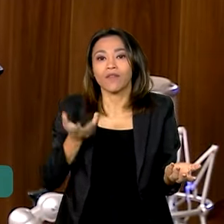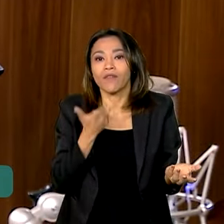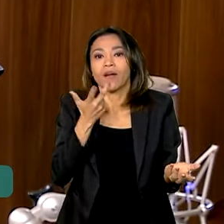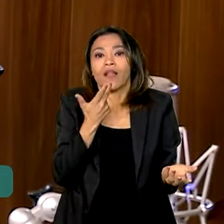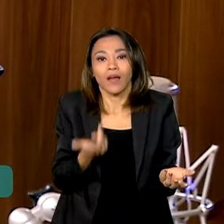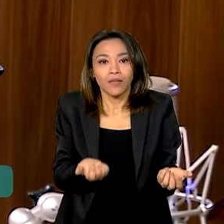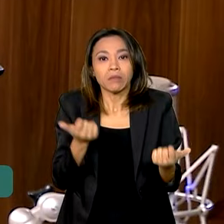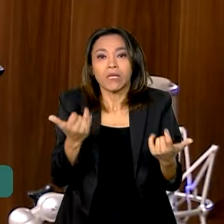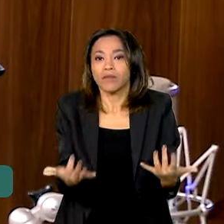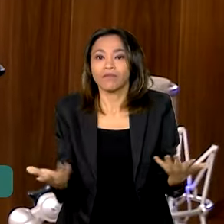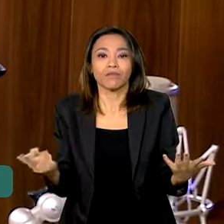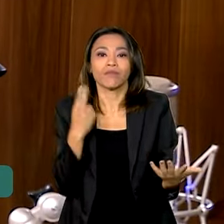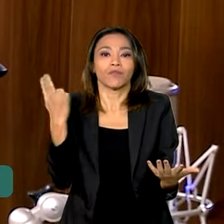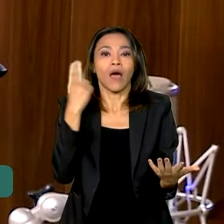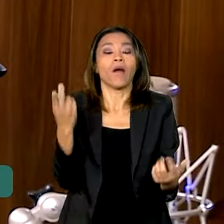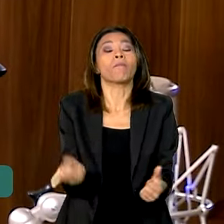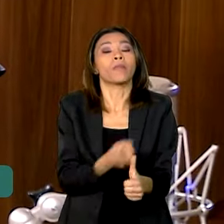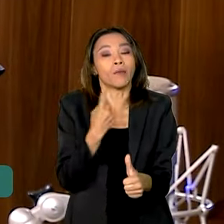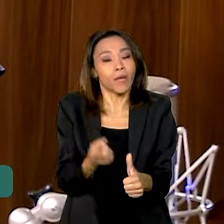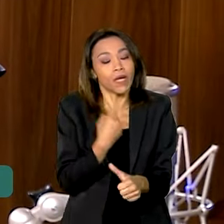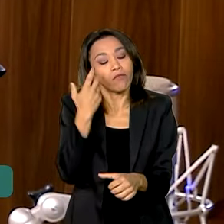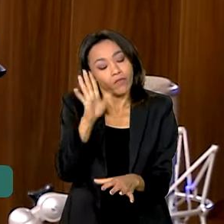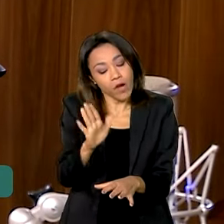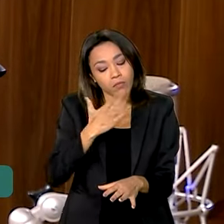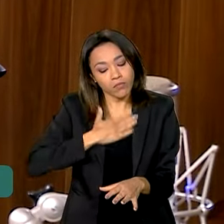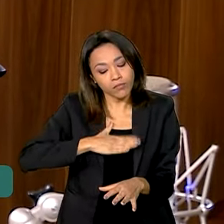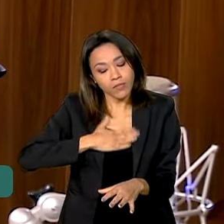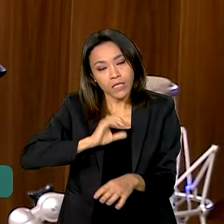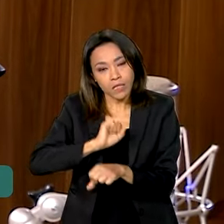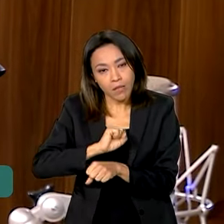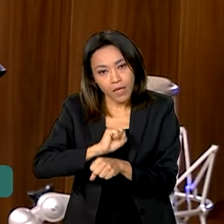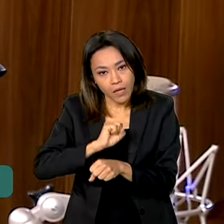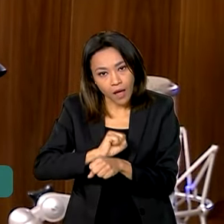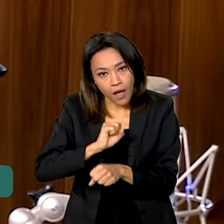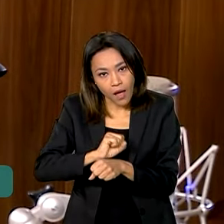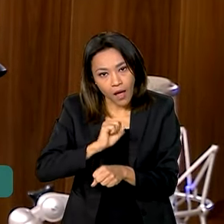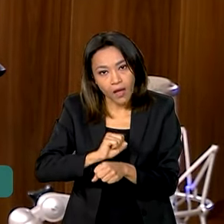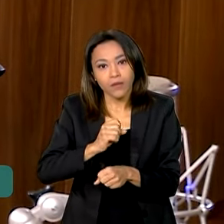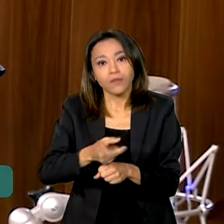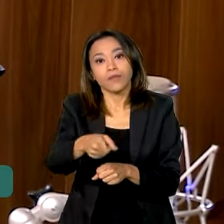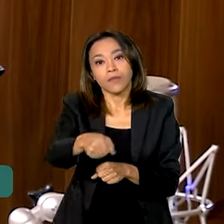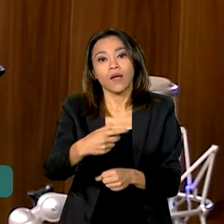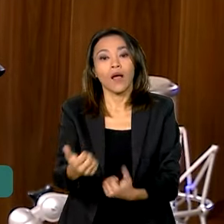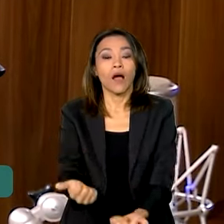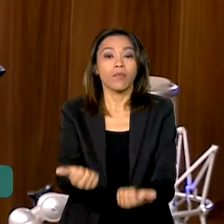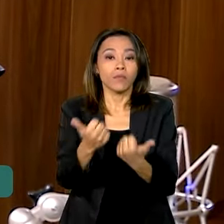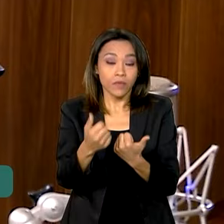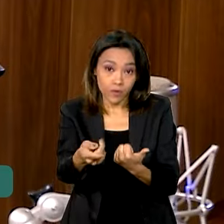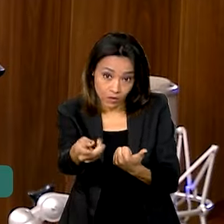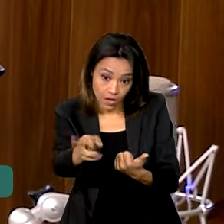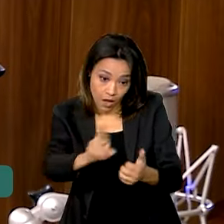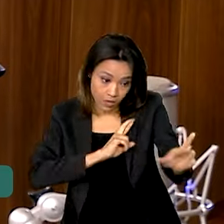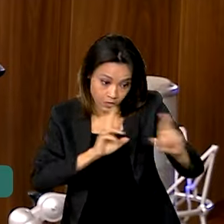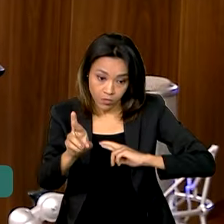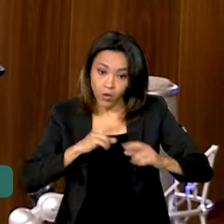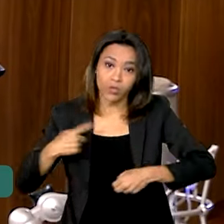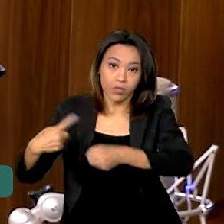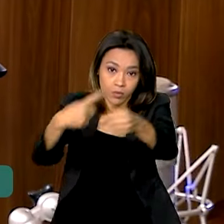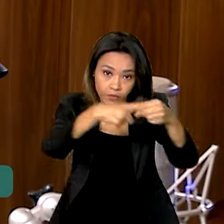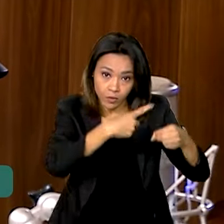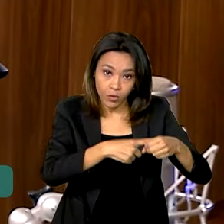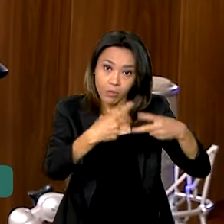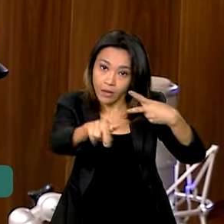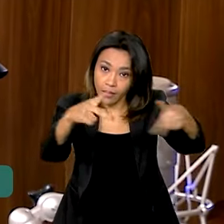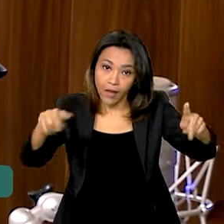parte, fazer isso. Acho que primeiro a gente precisa dar tempo às prefeituras para que elas possam medir qual o tamanho do problema, mas